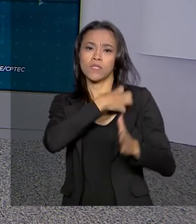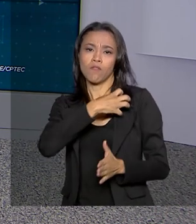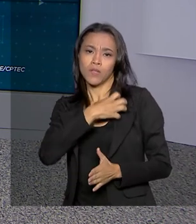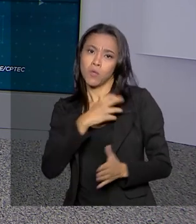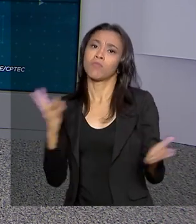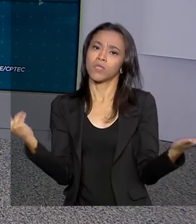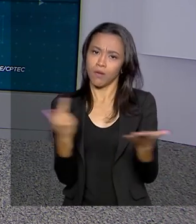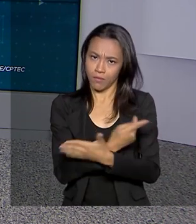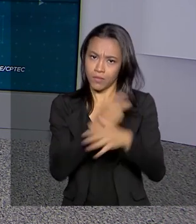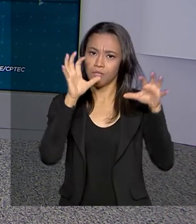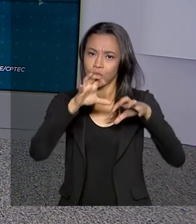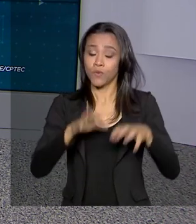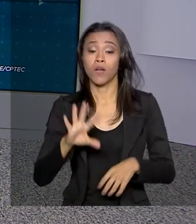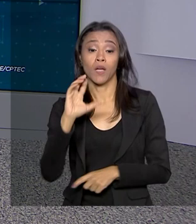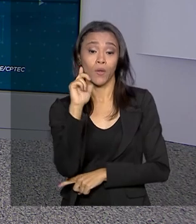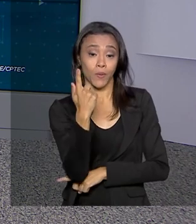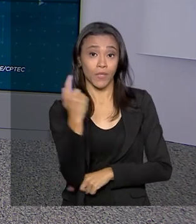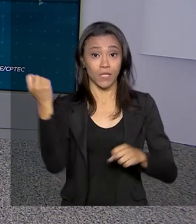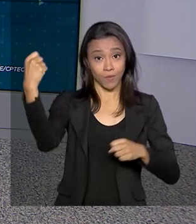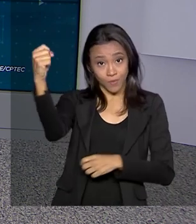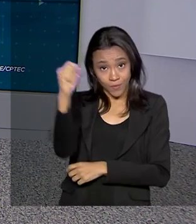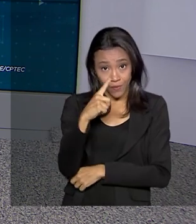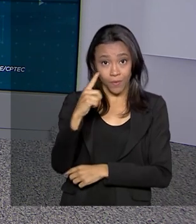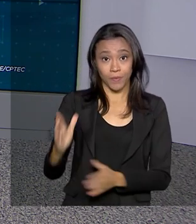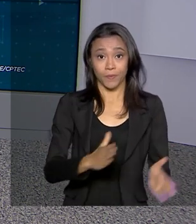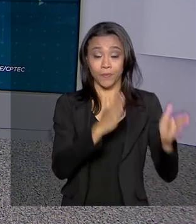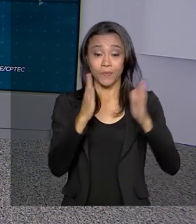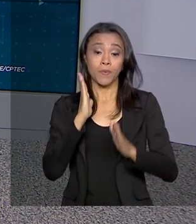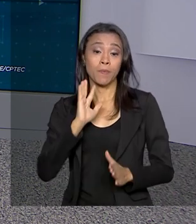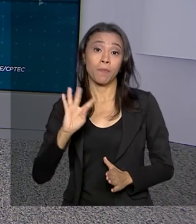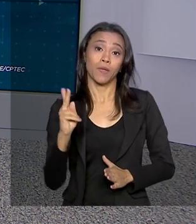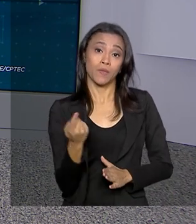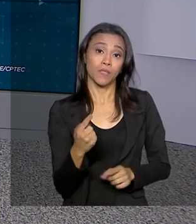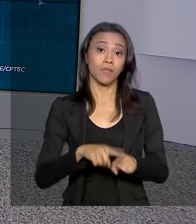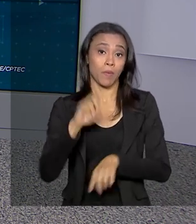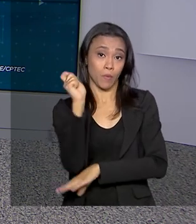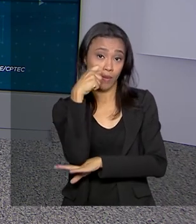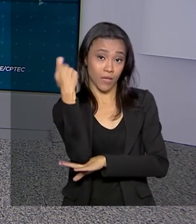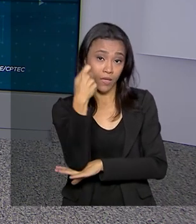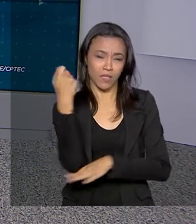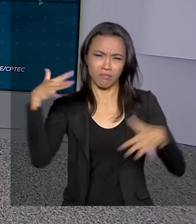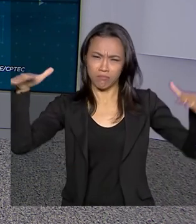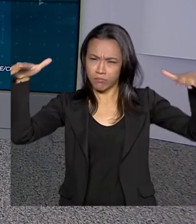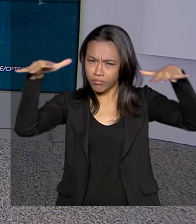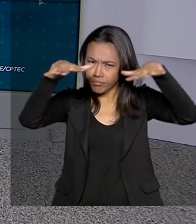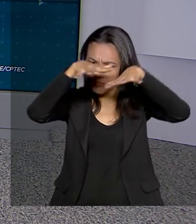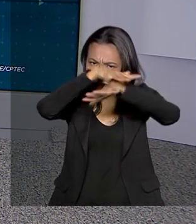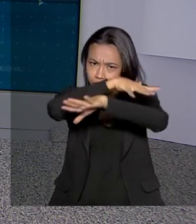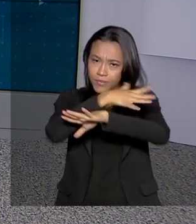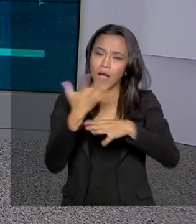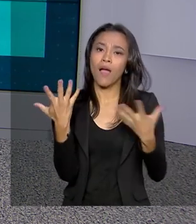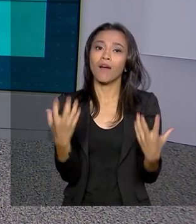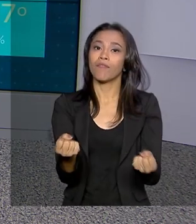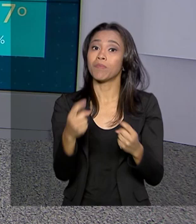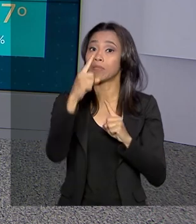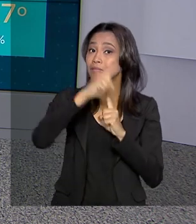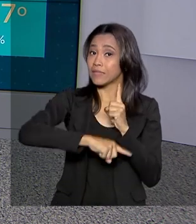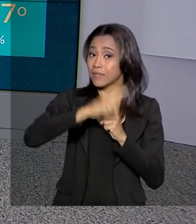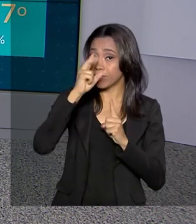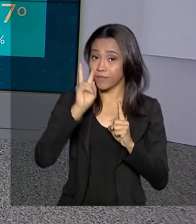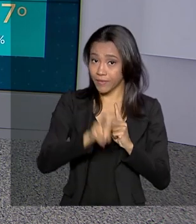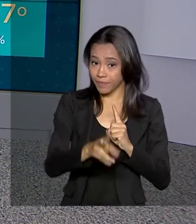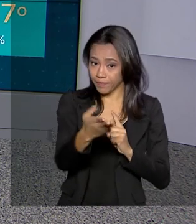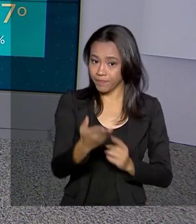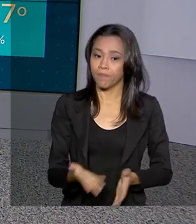chuva. Em Goiânia, predomínio de sol. Em Belo Horizonte e Porto Alegre, tempo parcialmente nublado. Vamos às temperaturas? Em